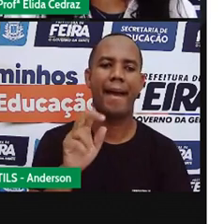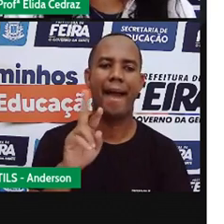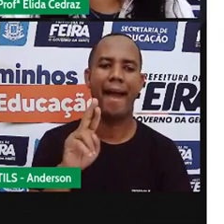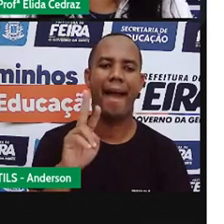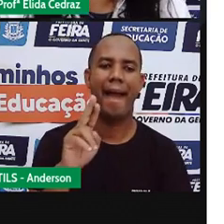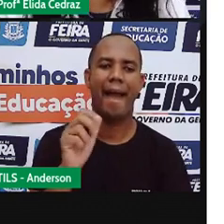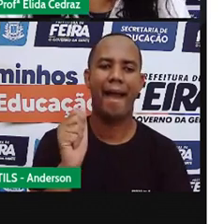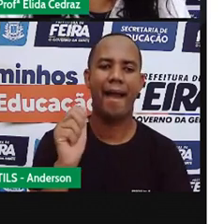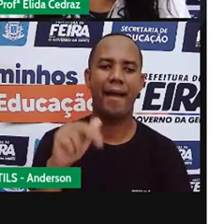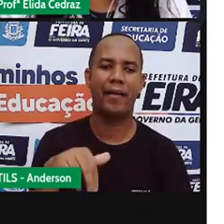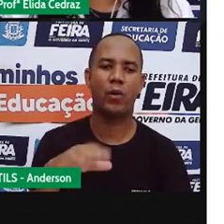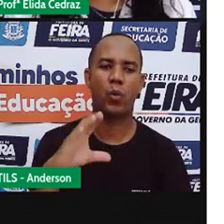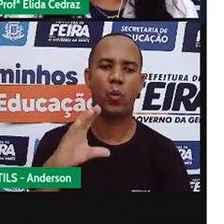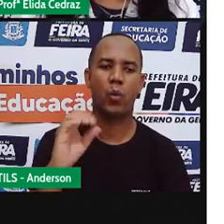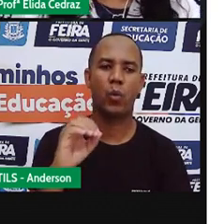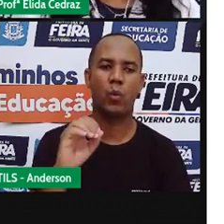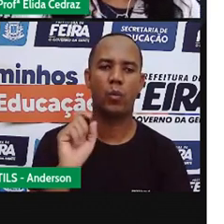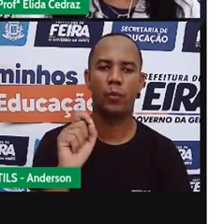cachorro.